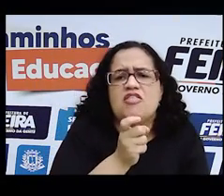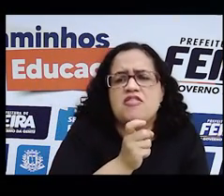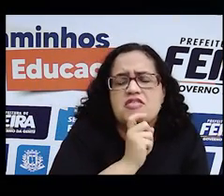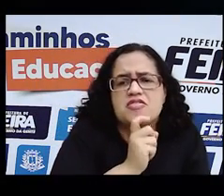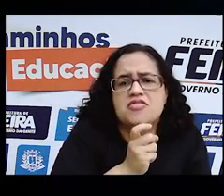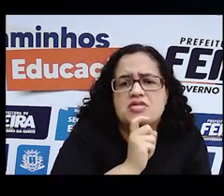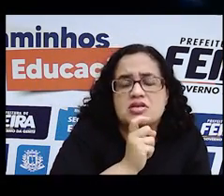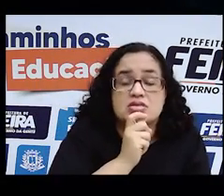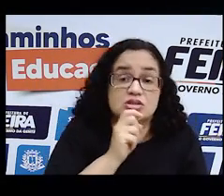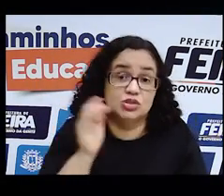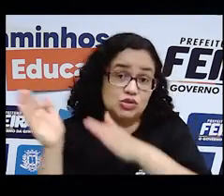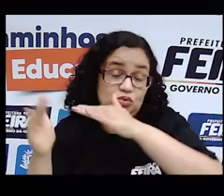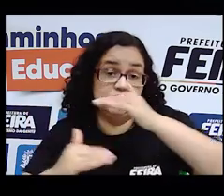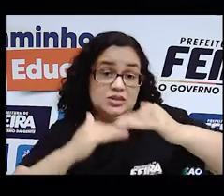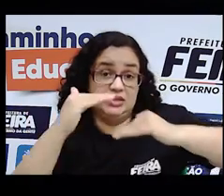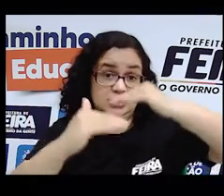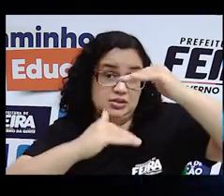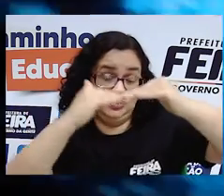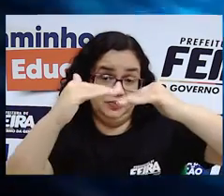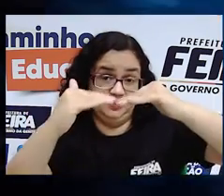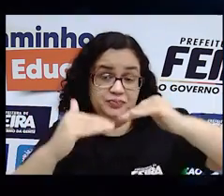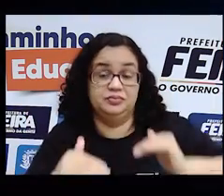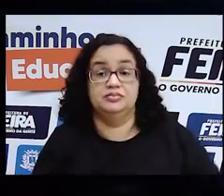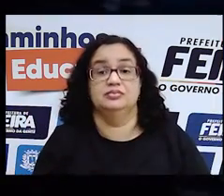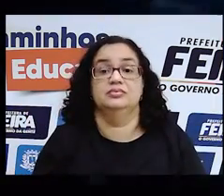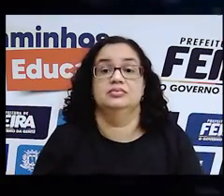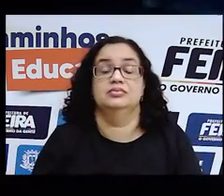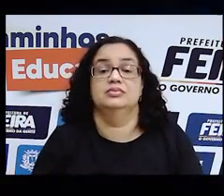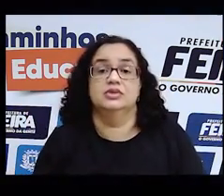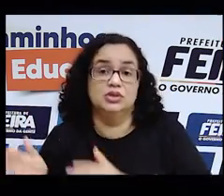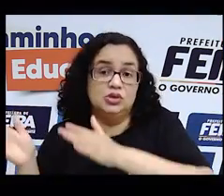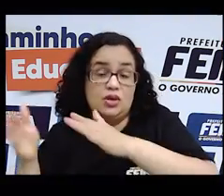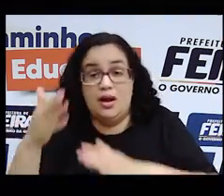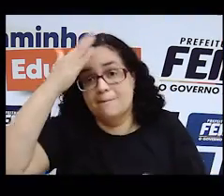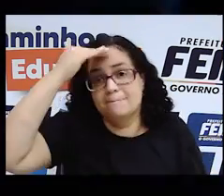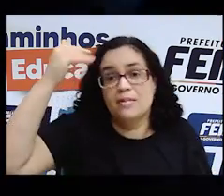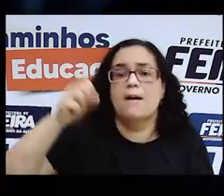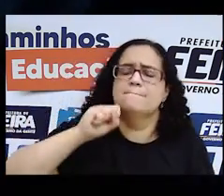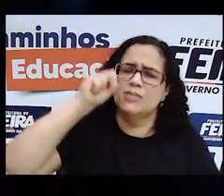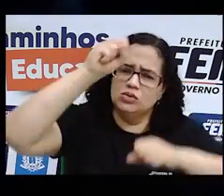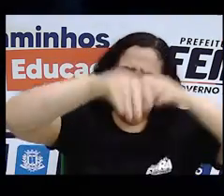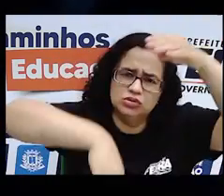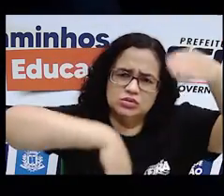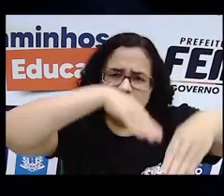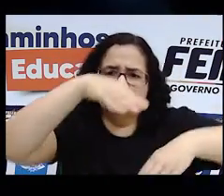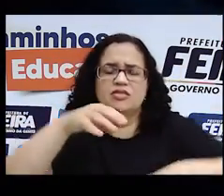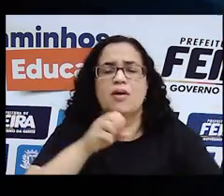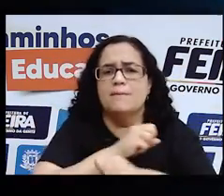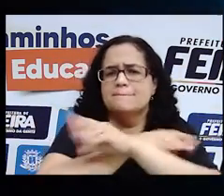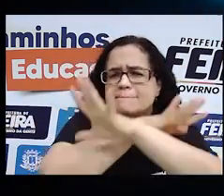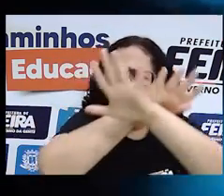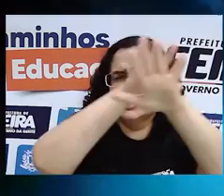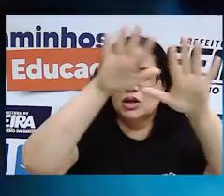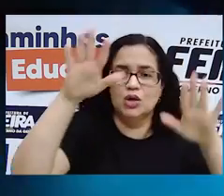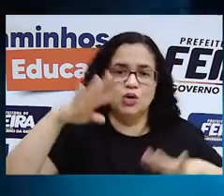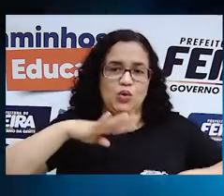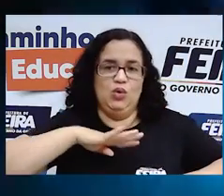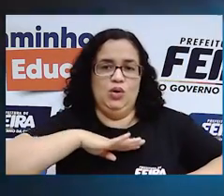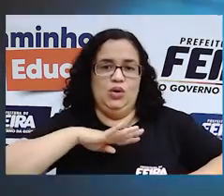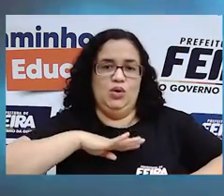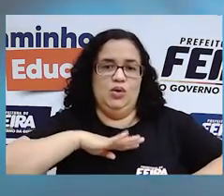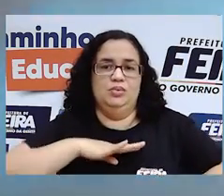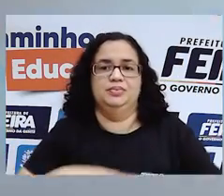favorecem o desenvolvimento destes organismos. Há percursos onde os turistas podem nadar enquanto vê um brilho ao redor de seu corpo.